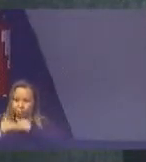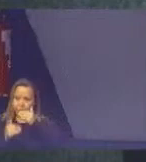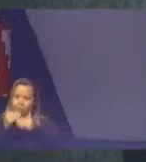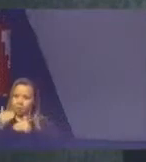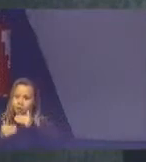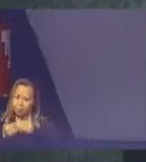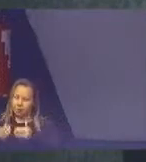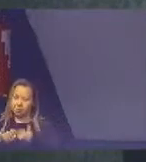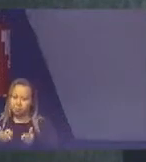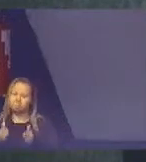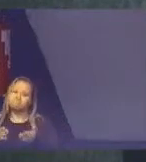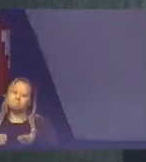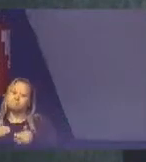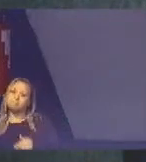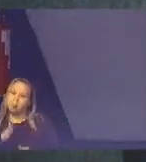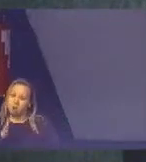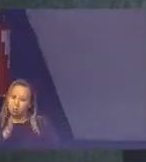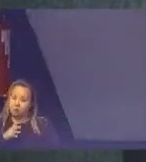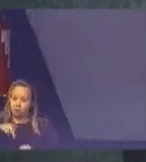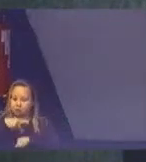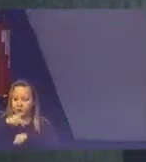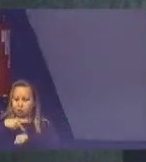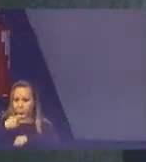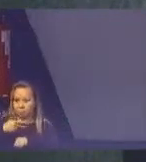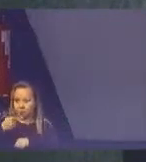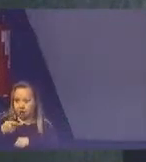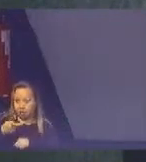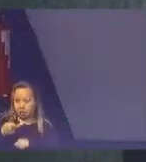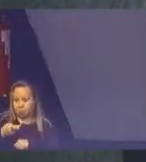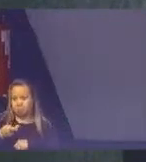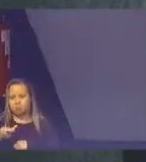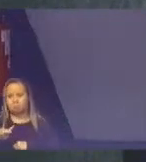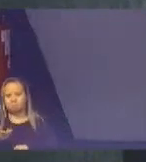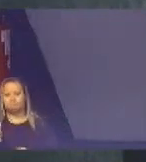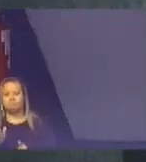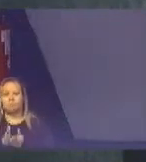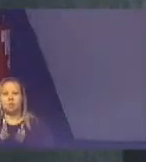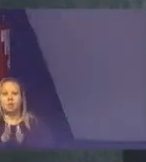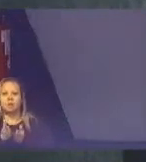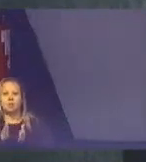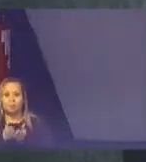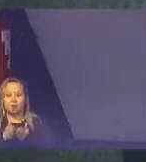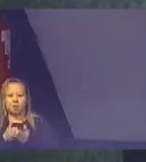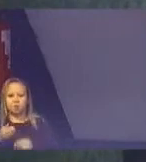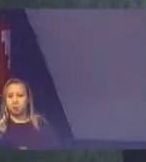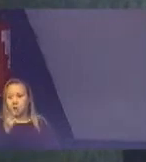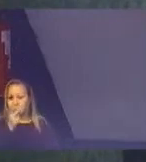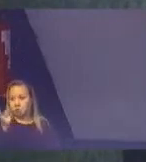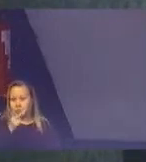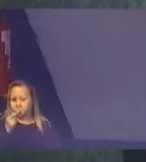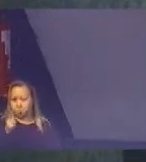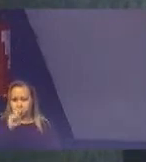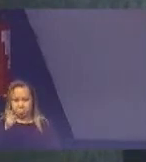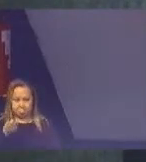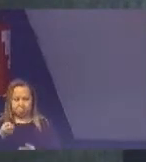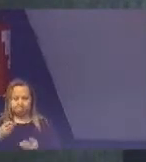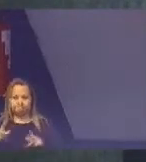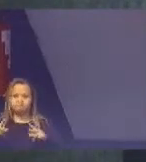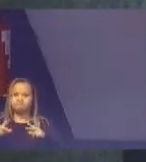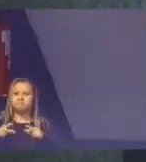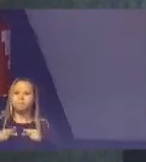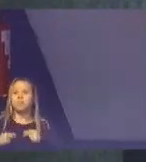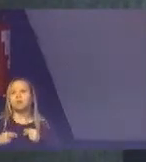subdesenvolvidos Então essas duas metas Das 169 Duas não se aplicavam Ao Brasil Metas